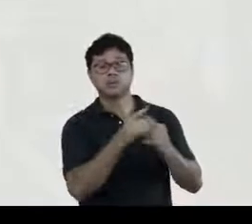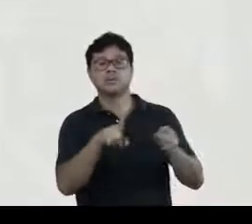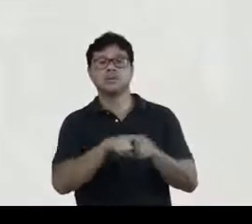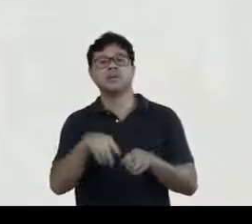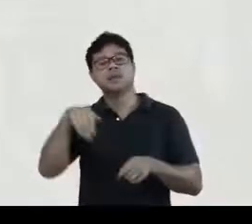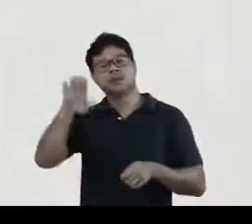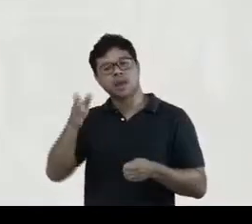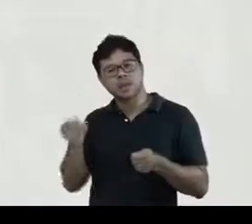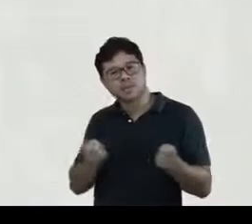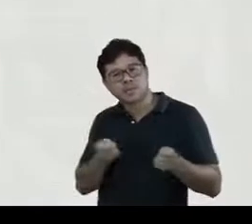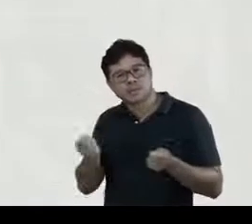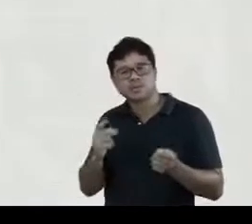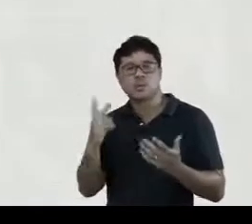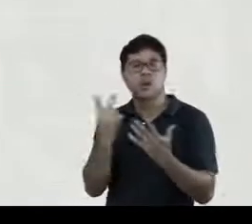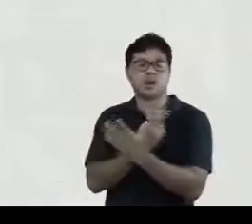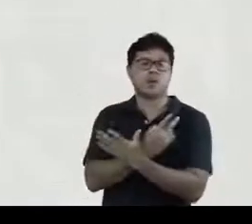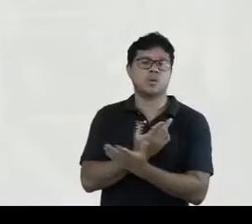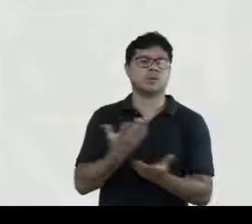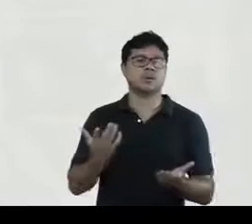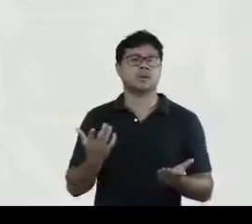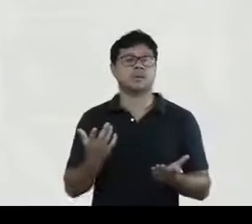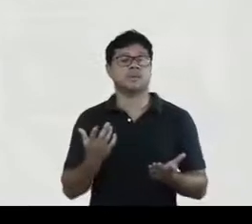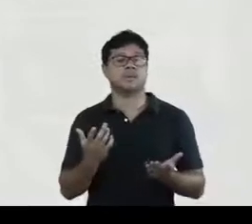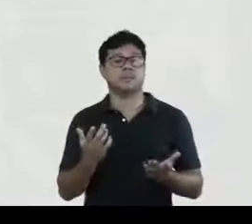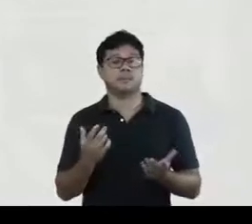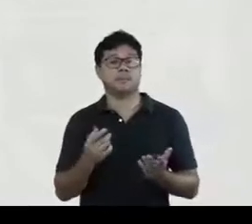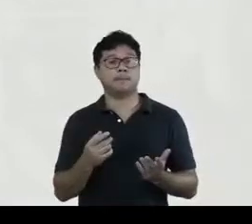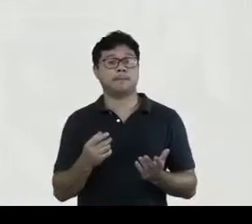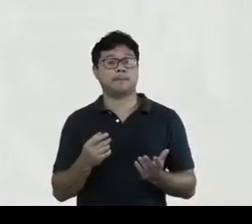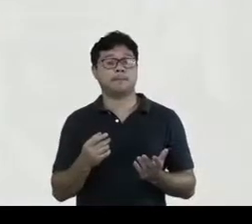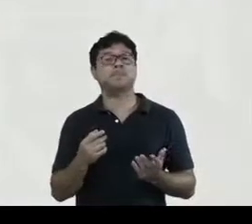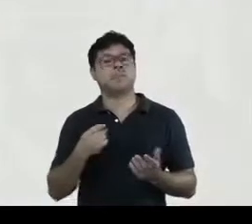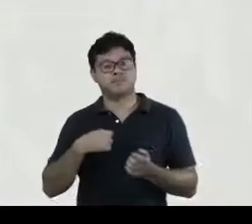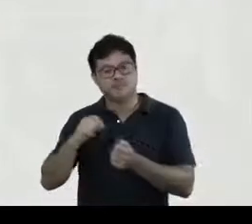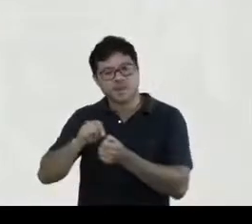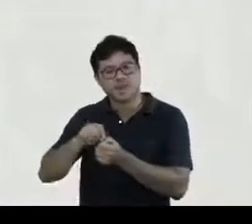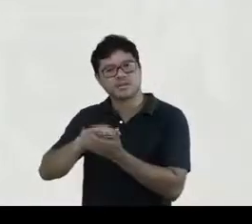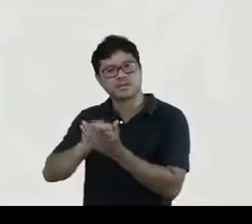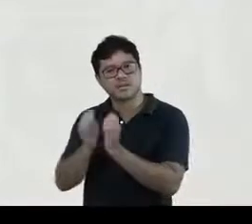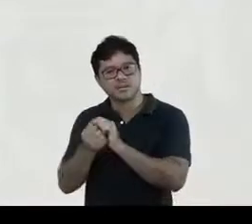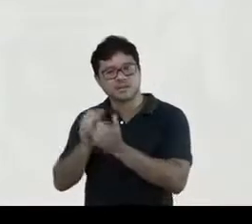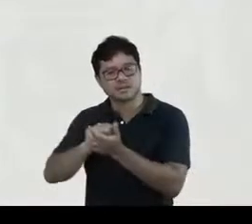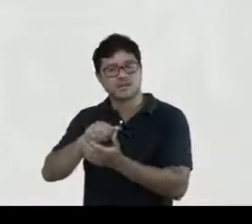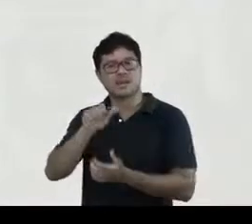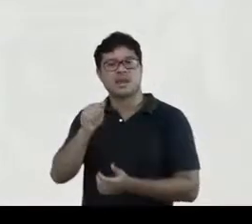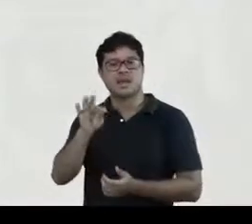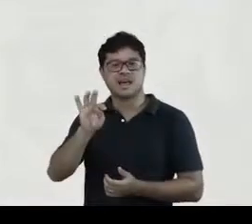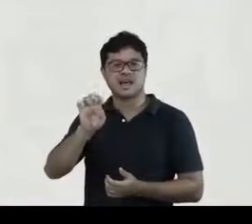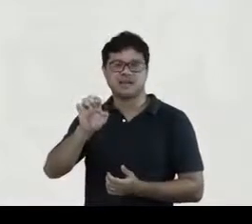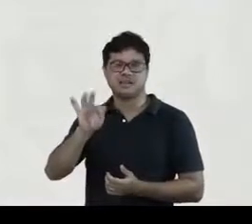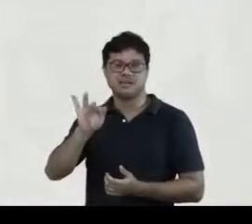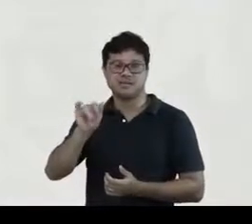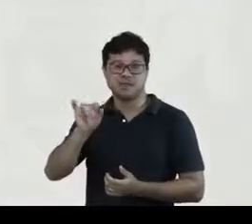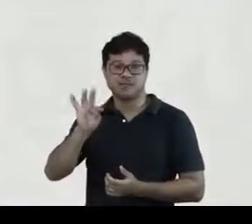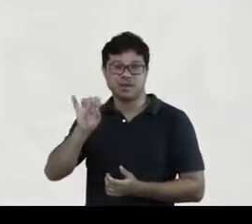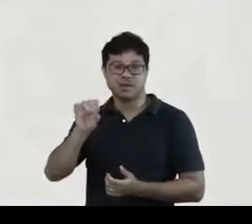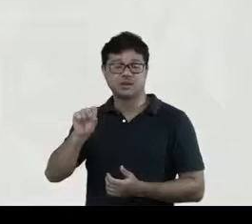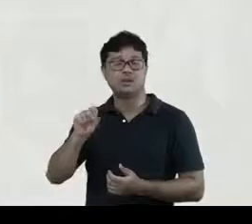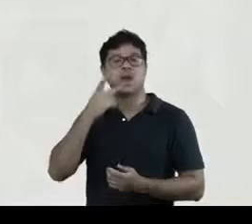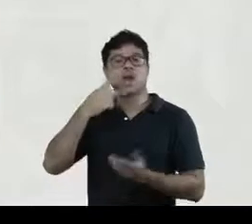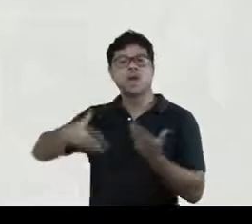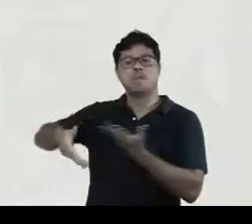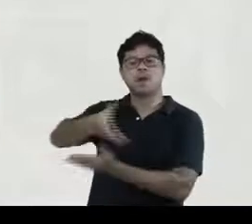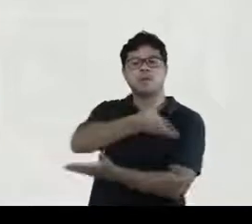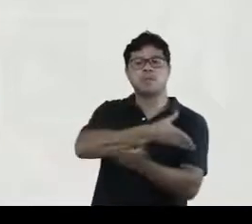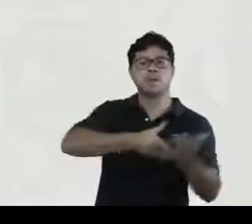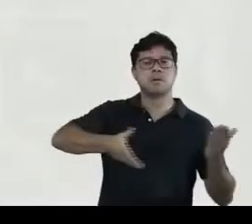mediadores que fazem esse artefato e que possibilitam a transmissão